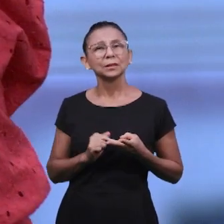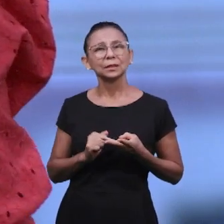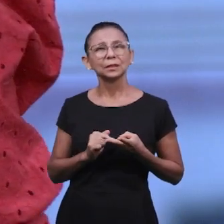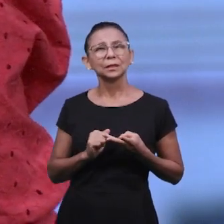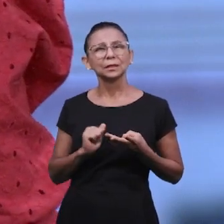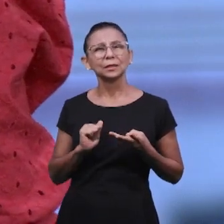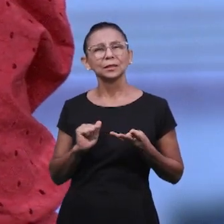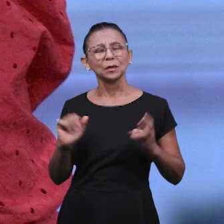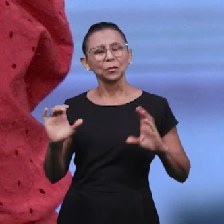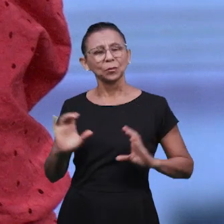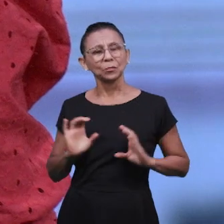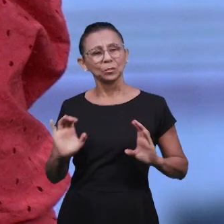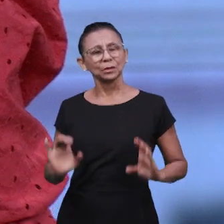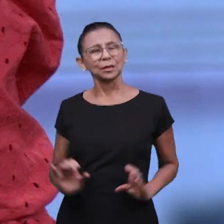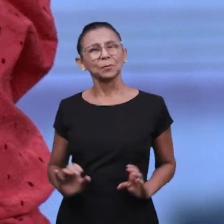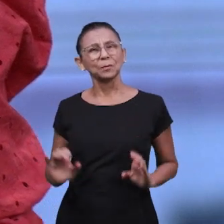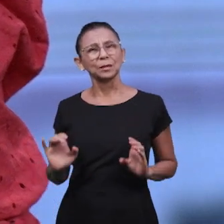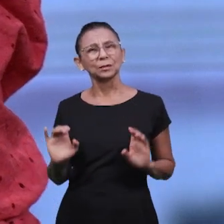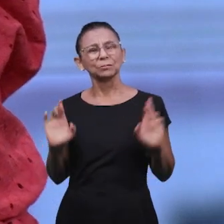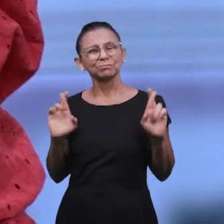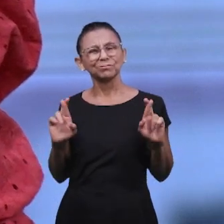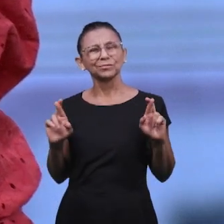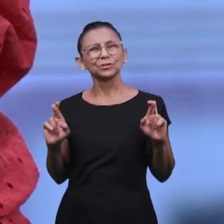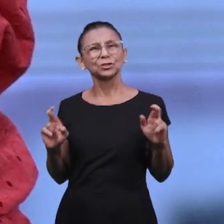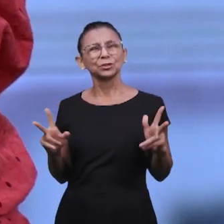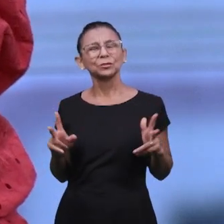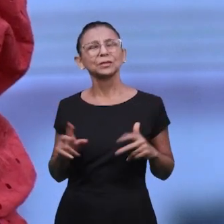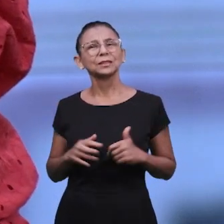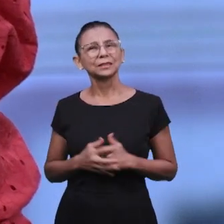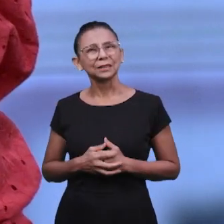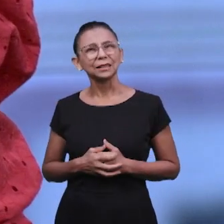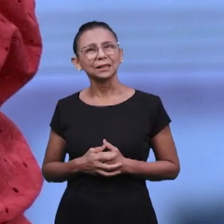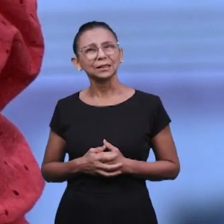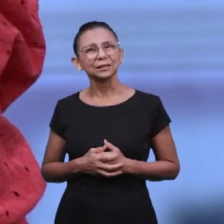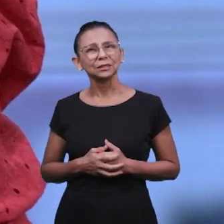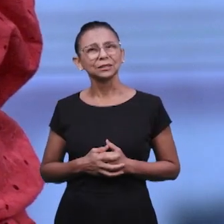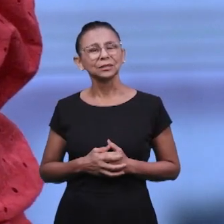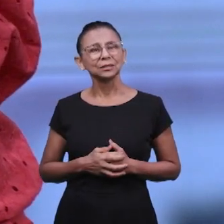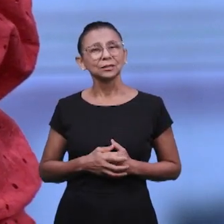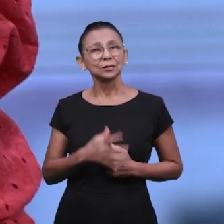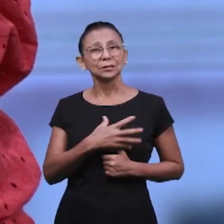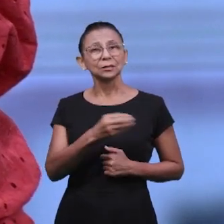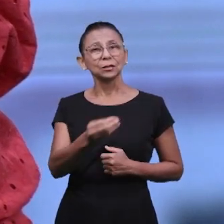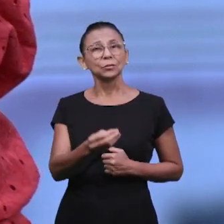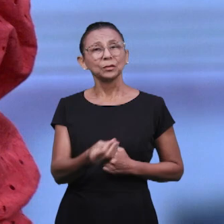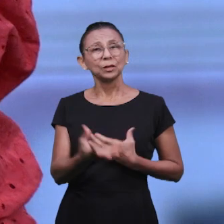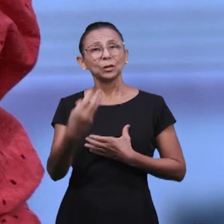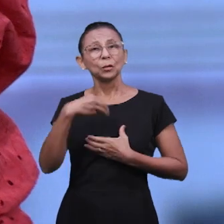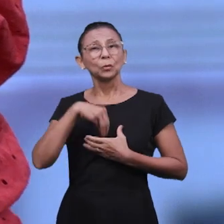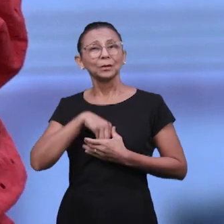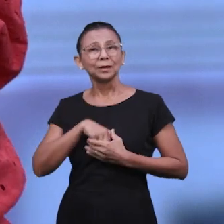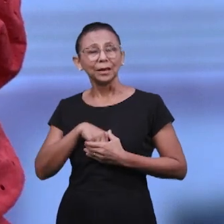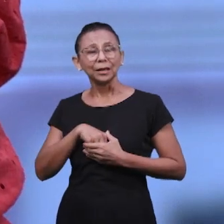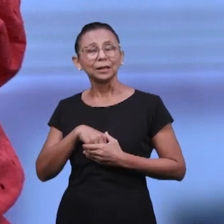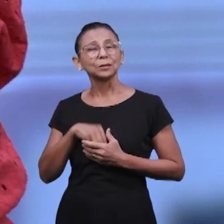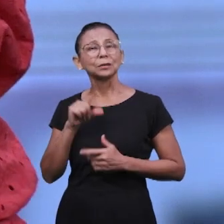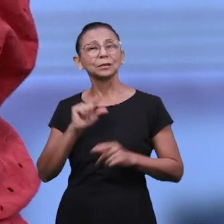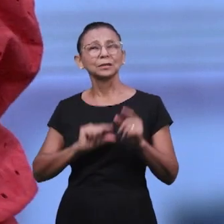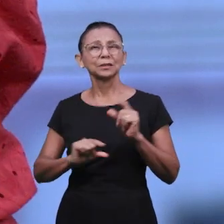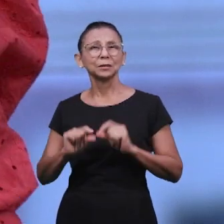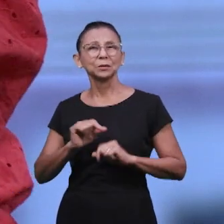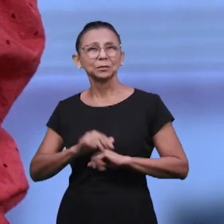e a postura do seu filho? Uma fome tem sido gerada pelo Senhor no interior dos corações, que não é